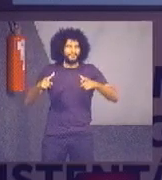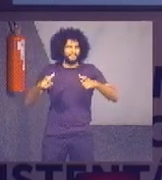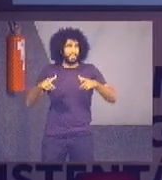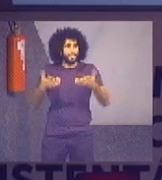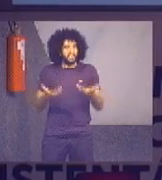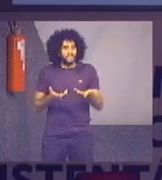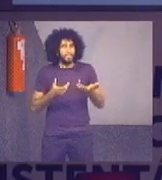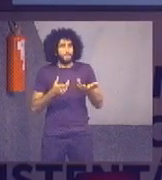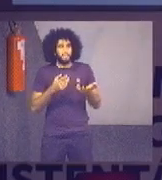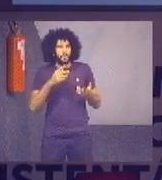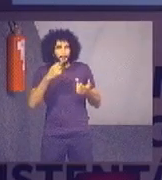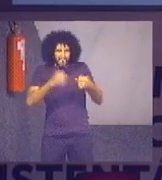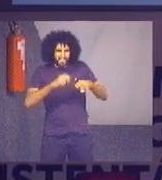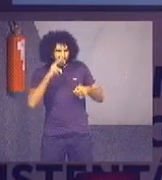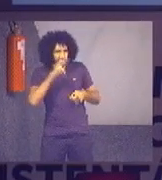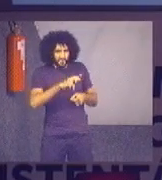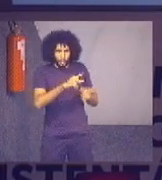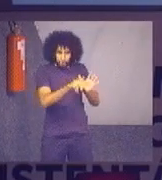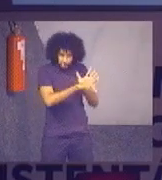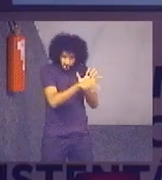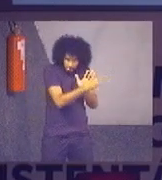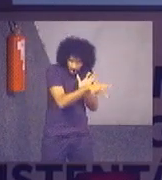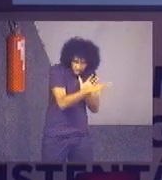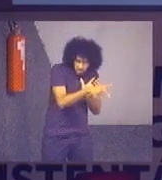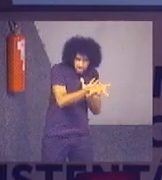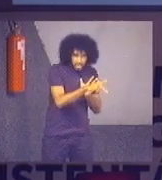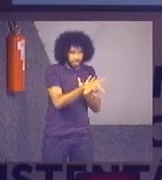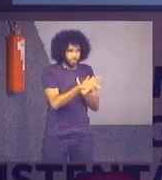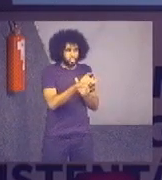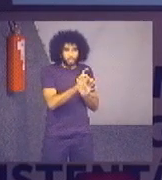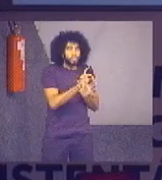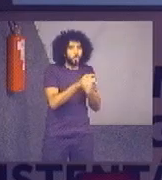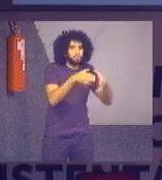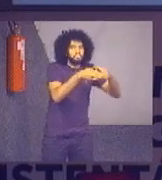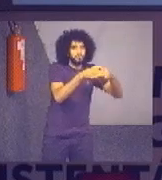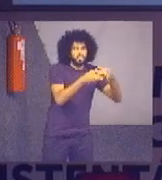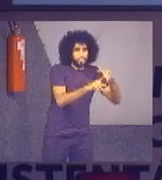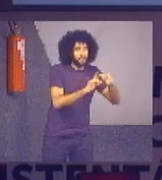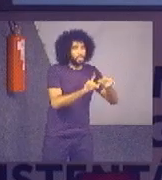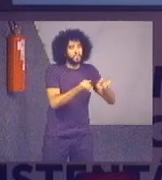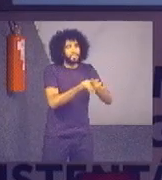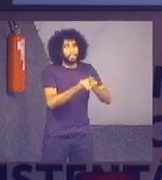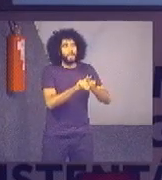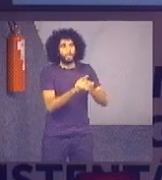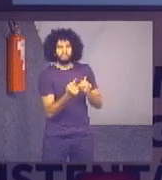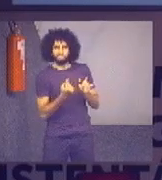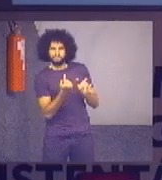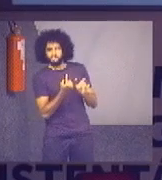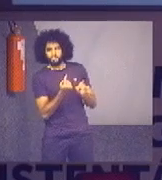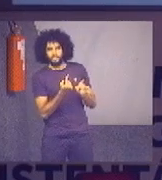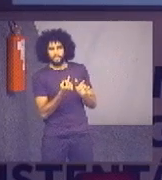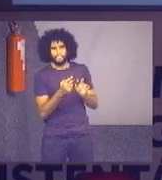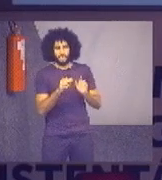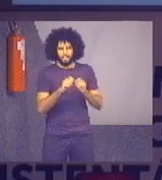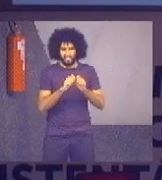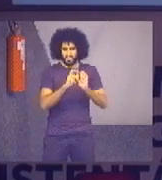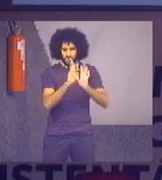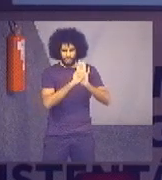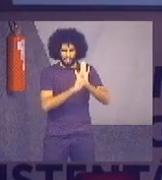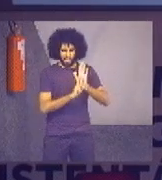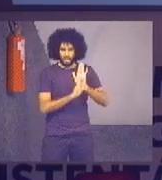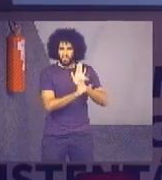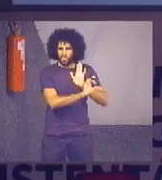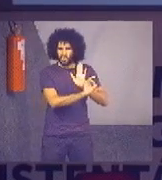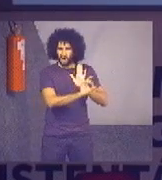o segmento e olhar principalmente não só o segmento, o desempenho individual. A gente não consegue colocar num relatório, porque ele ficaria muito extenso,